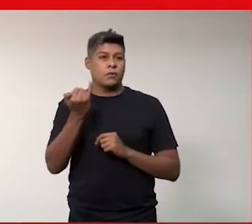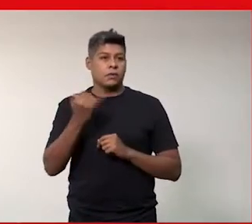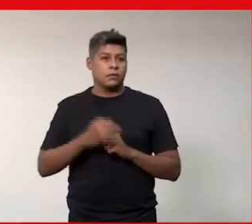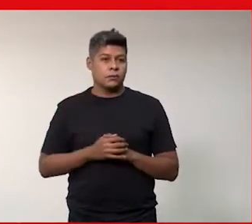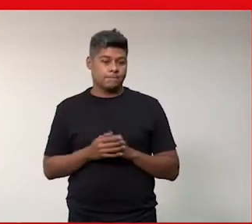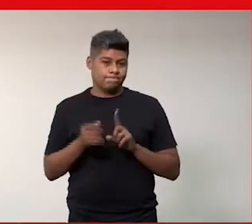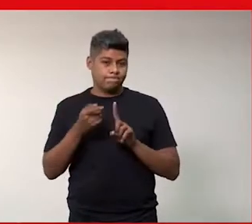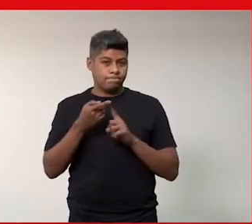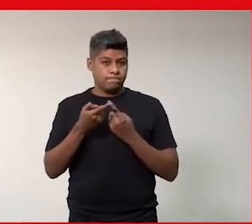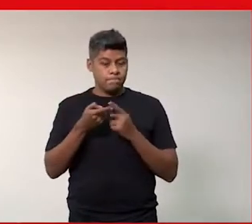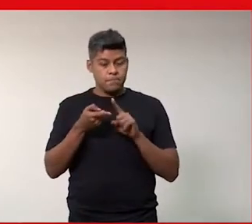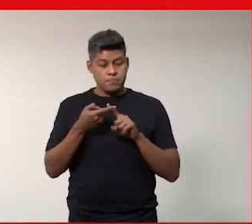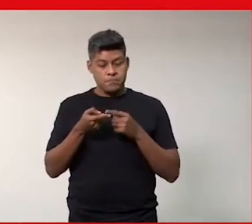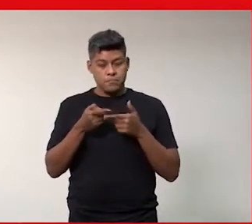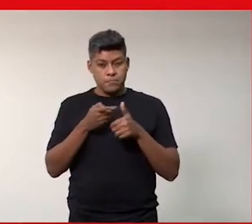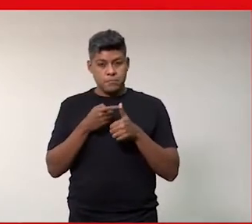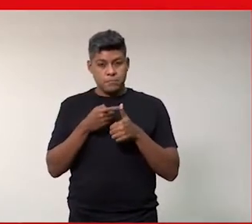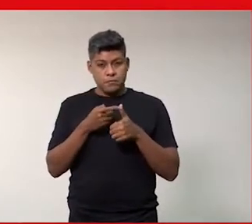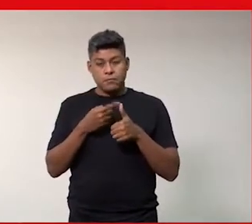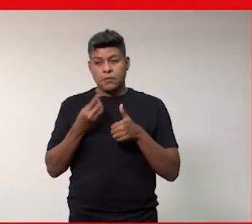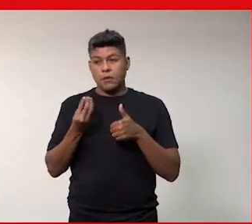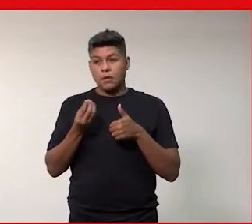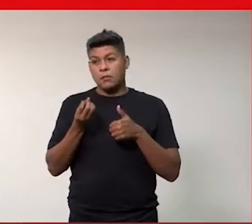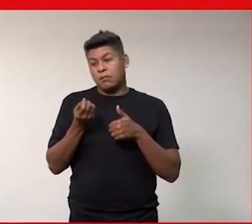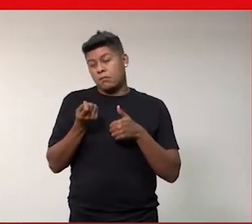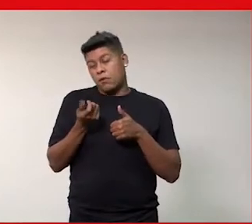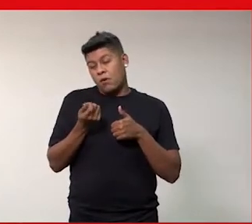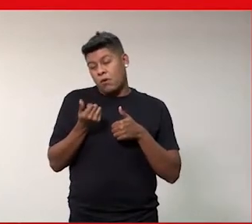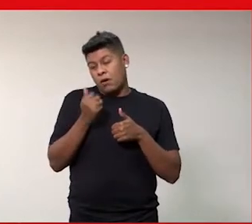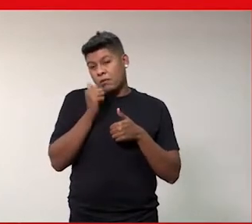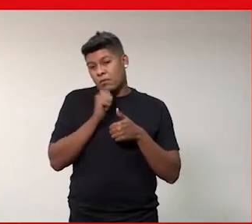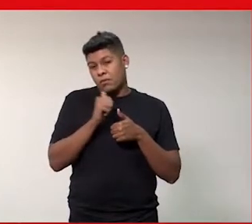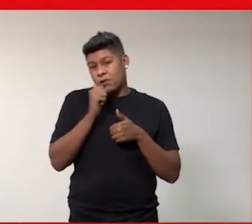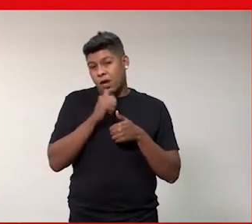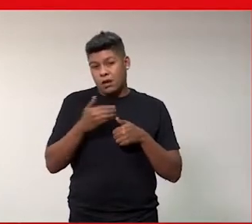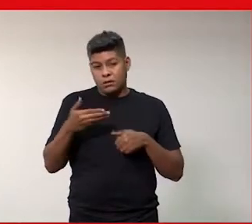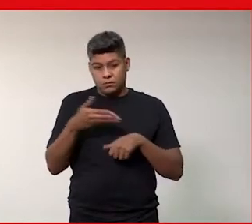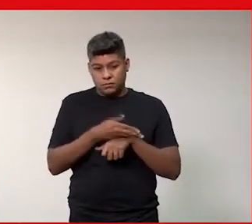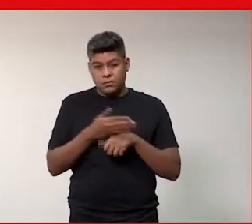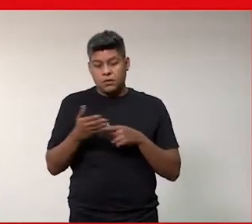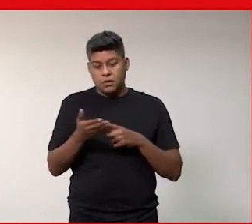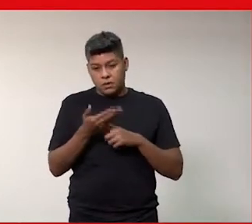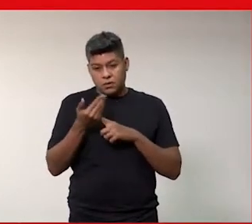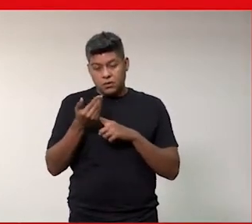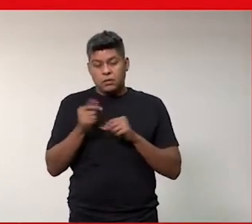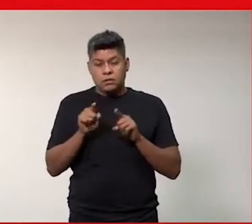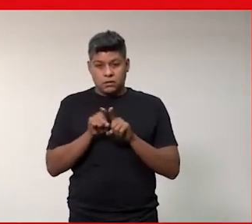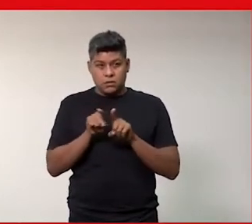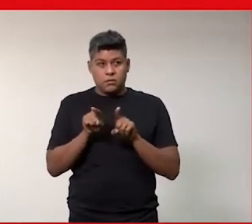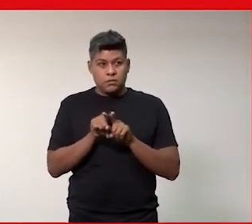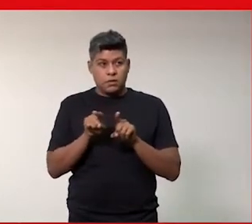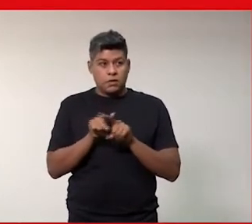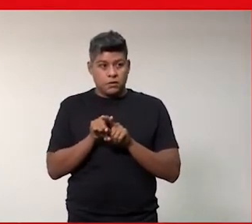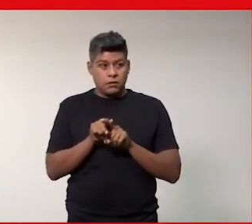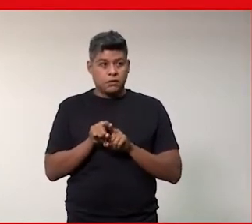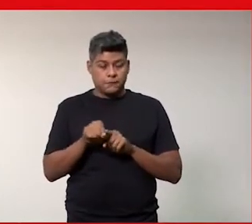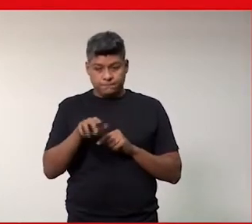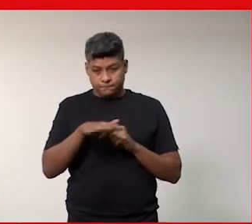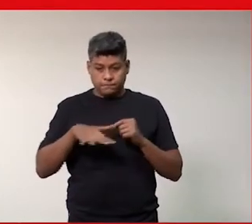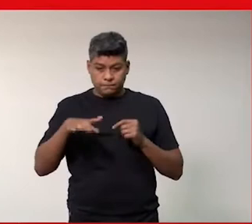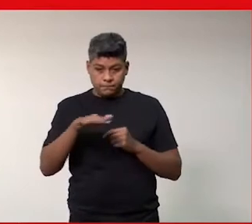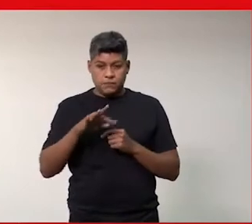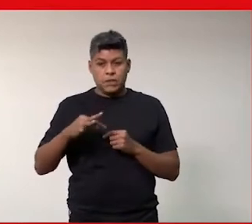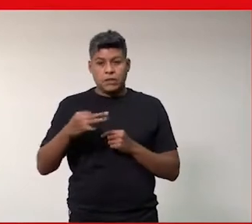Um, qual que a razão da gente ter poucas mulheres na tecnologia e também assim, nessa área